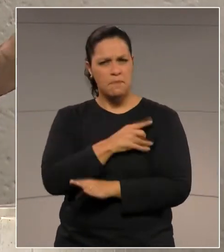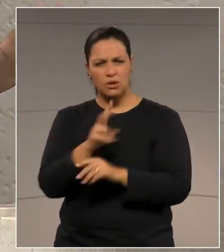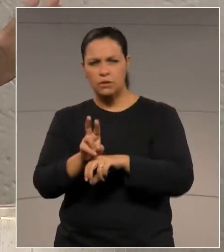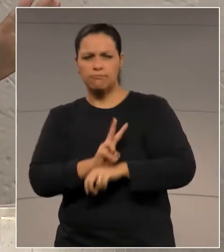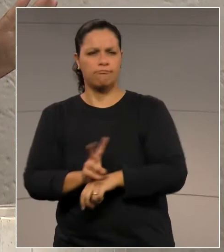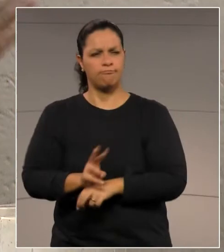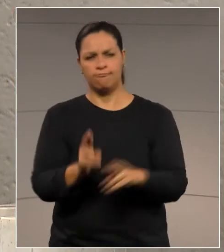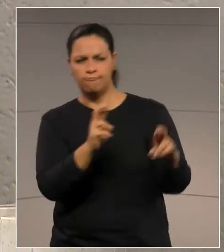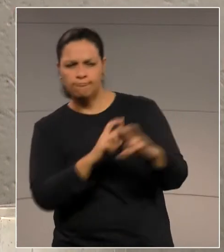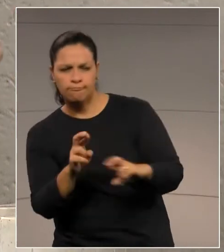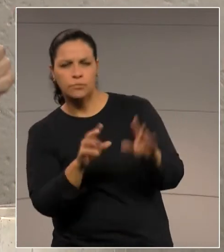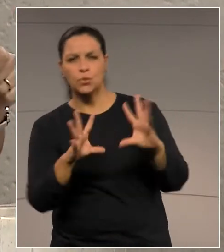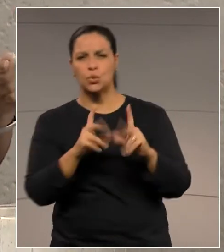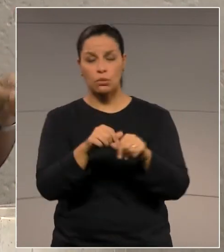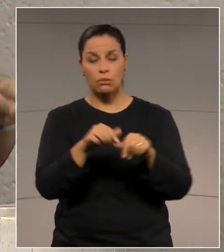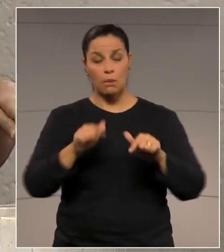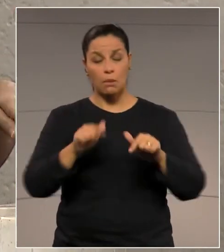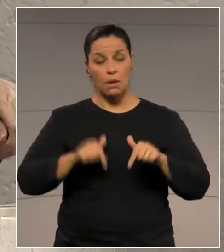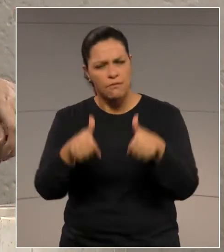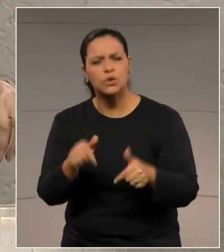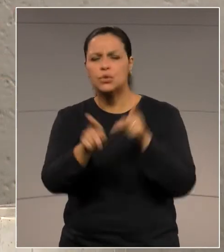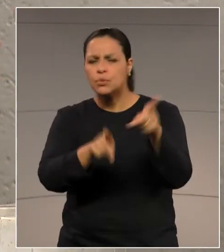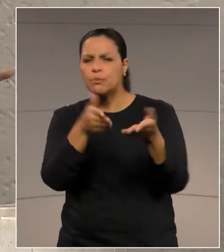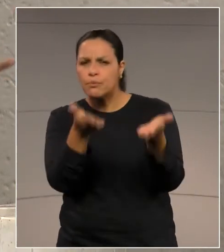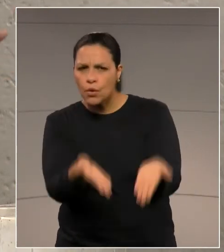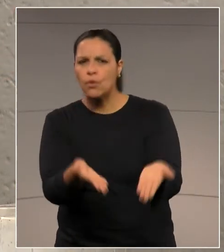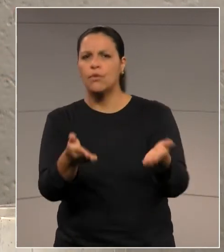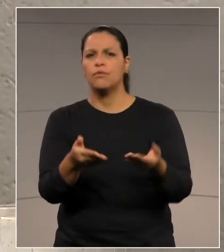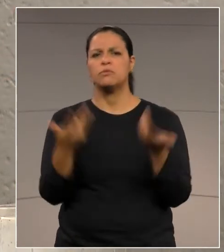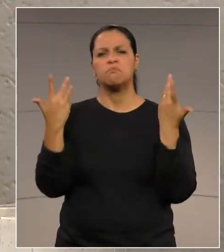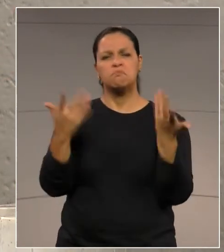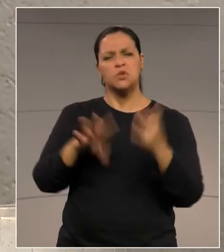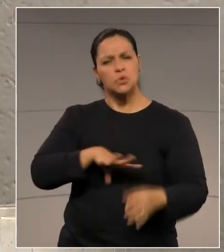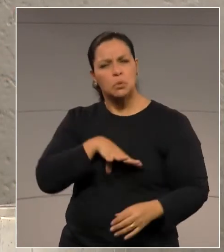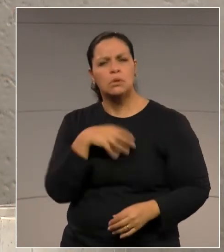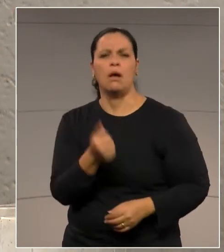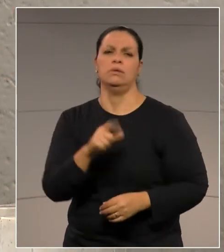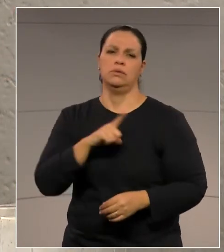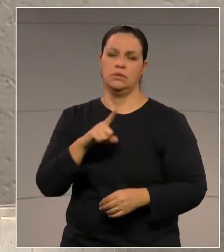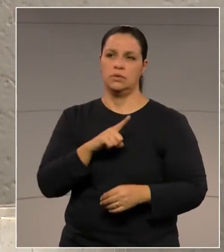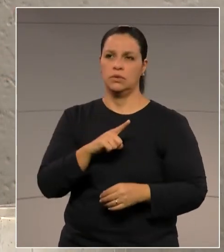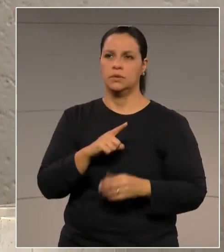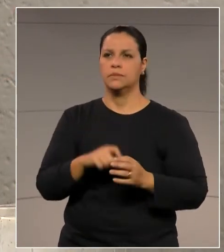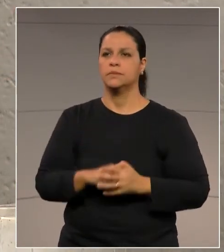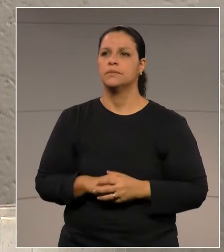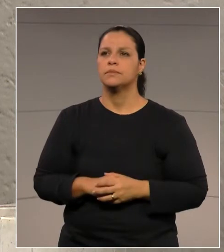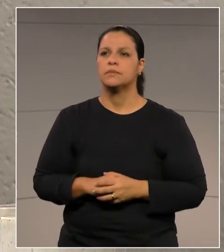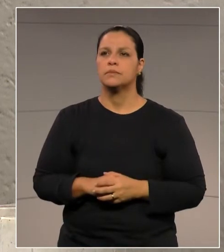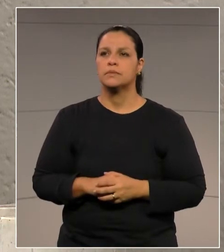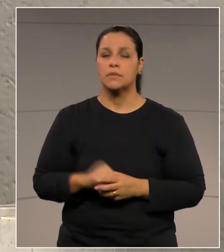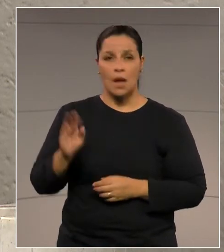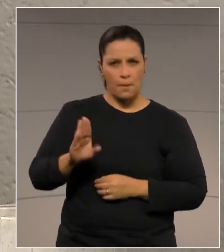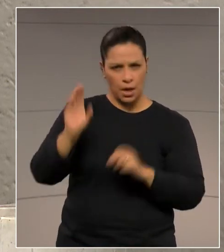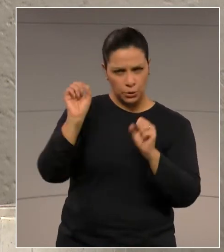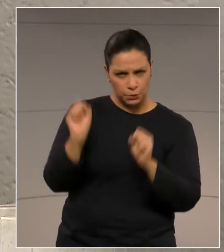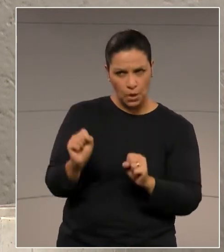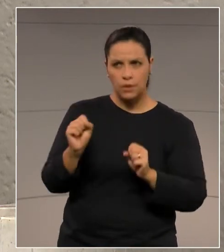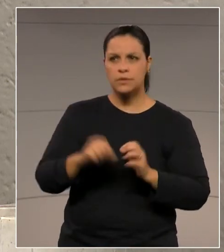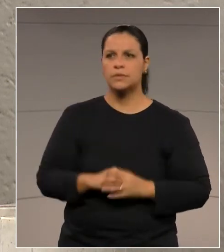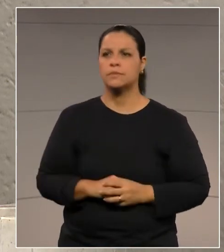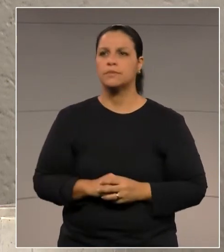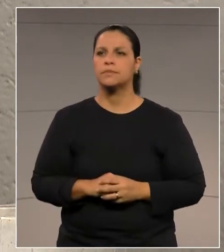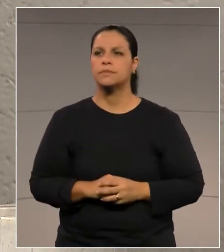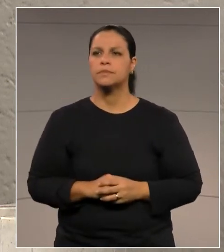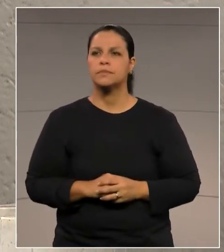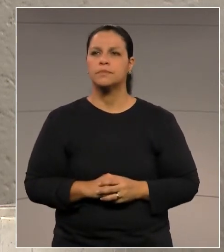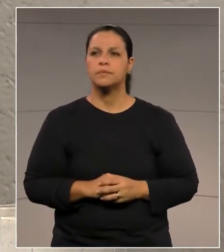fiscalizar, que defendia o povo bravamente. parte, Silêncio? Bravamente. vai me dar uma parte, Silêncio? Claro, doutor.